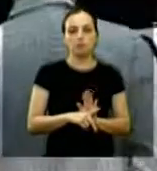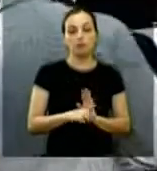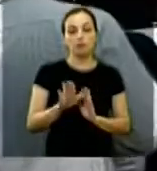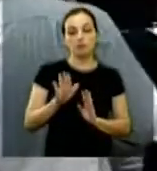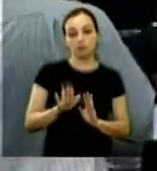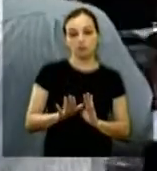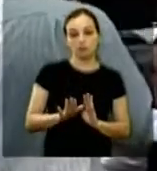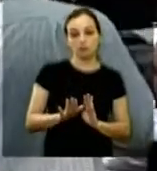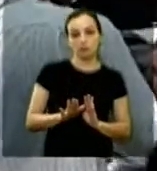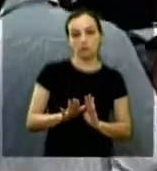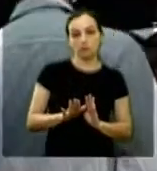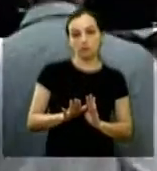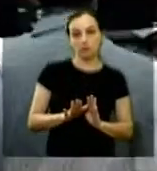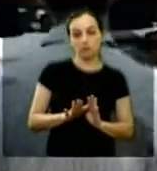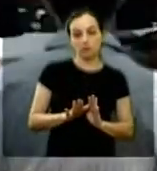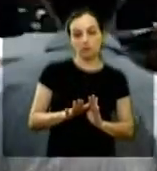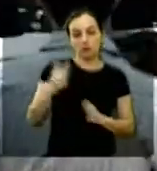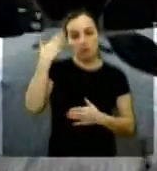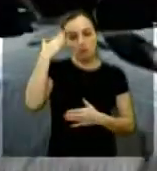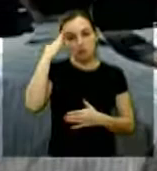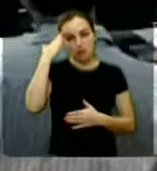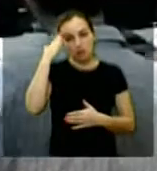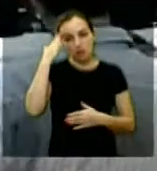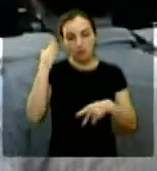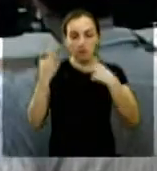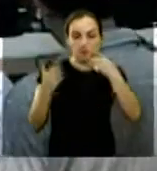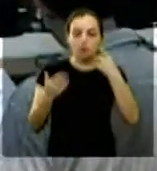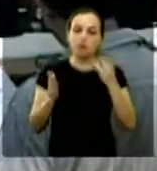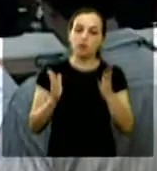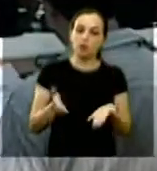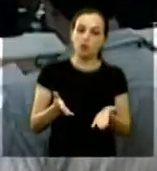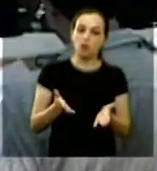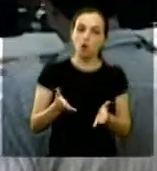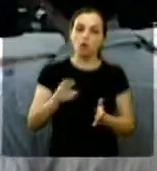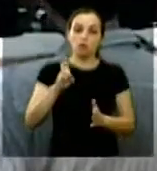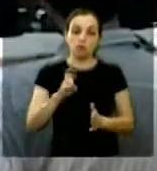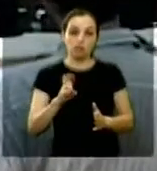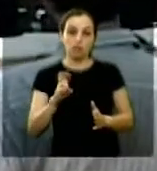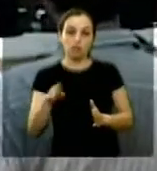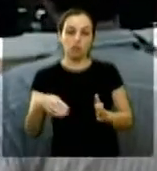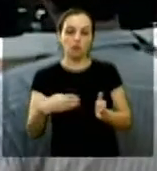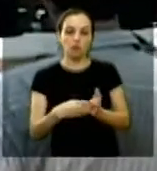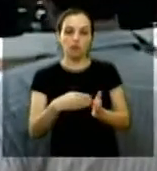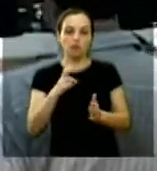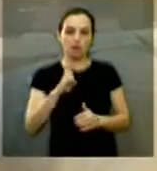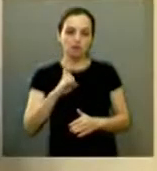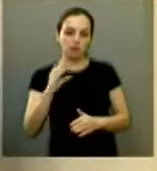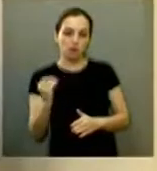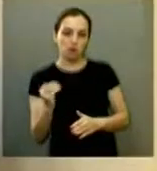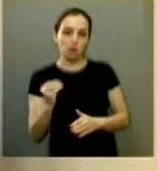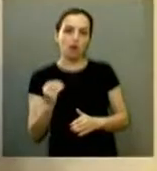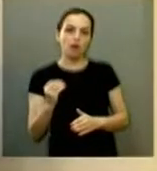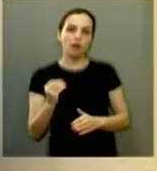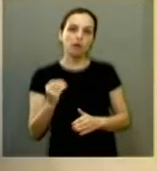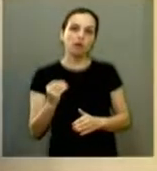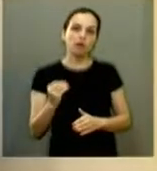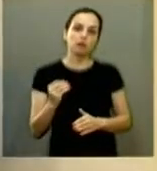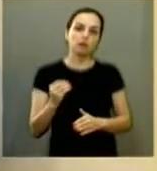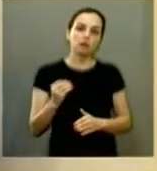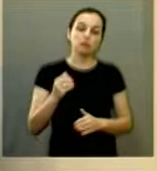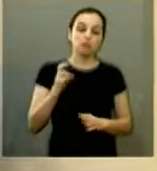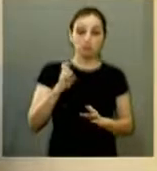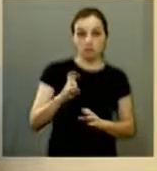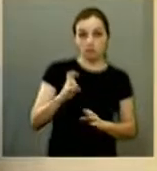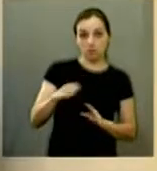então eu queria só entender assim você está falando que agora então seria de 5 até 50 de acordo com a gravidade de 5 a